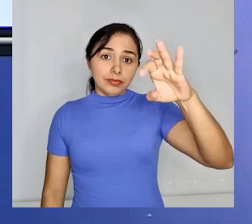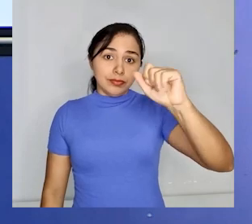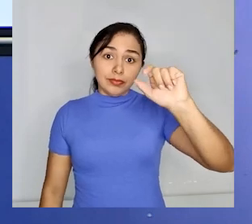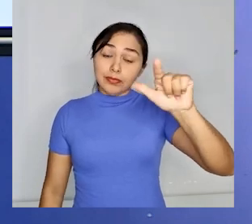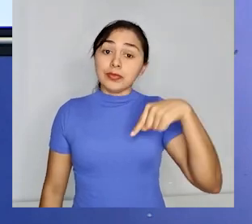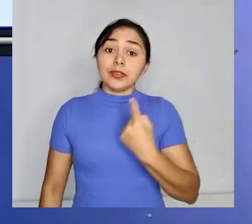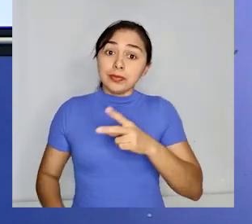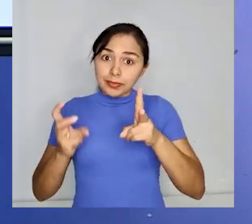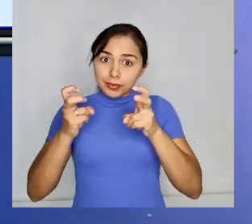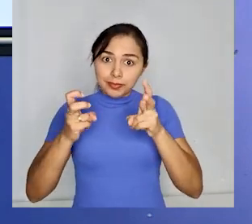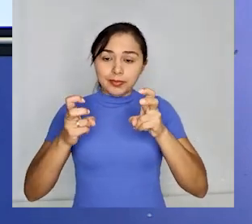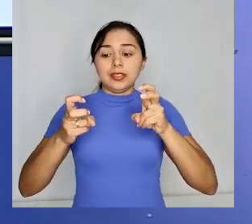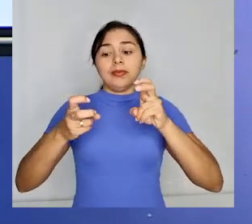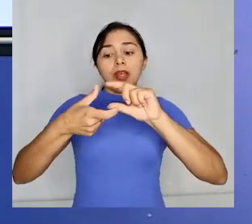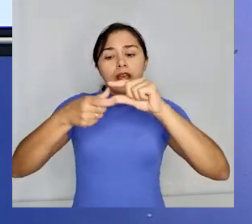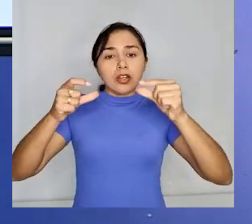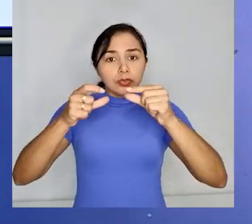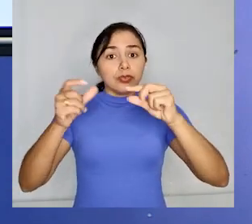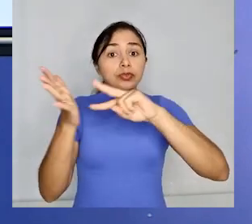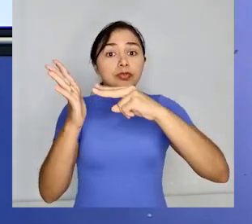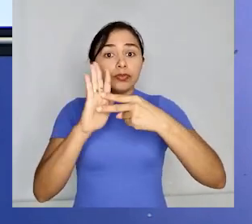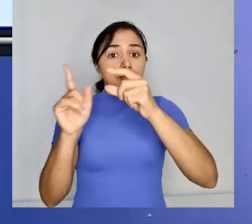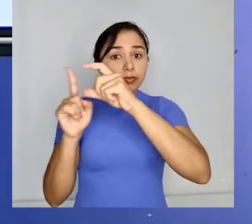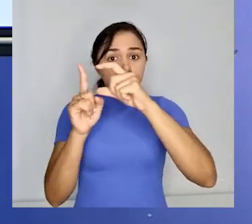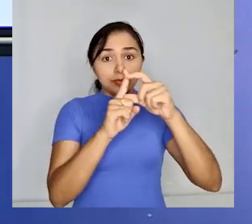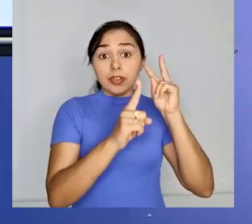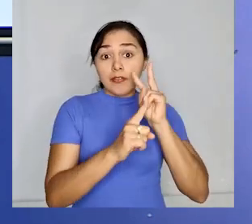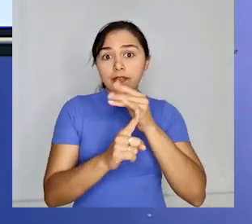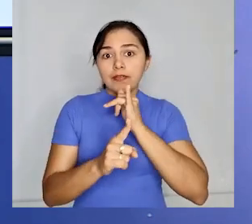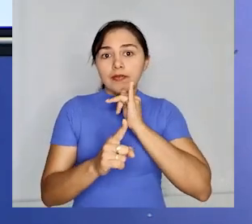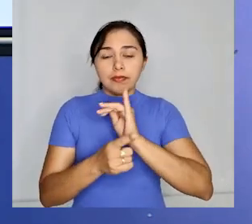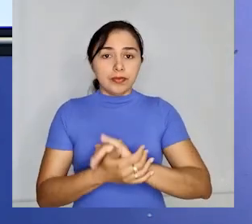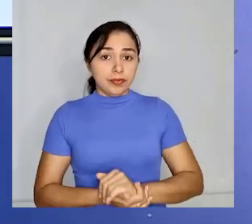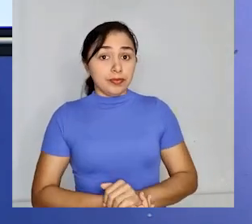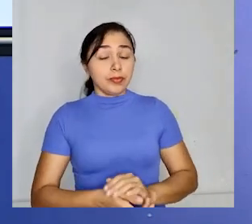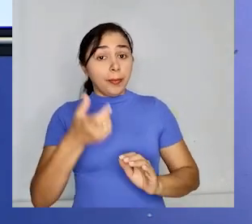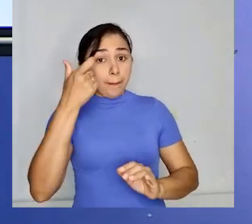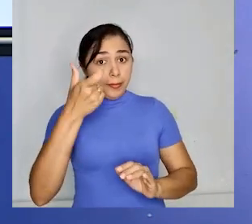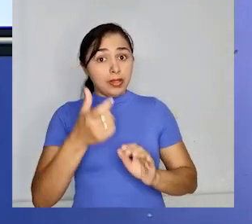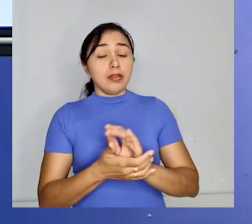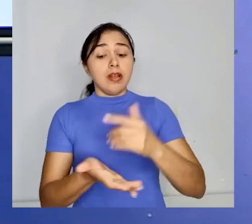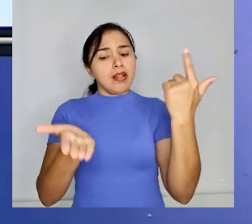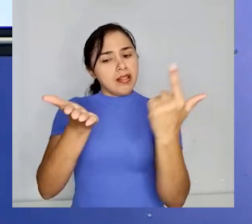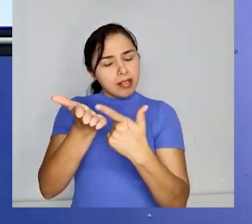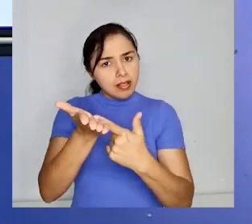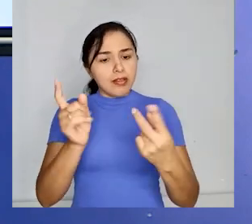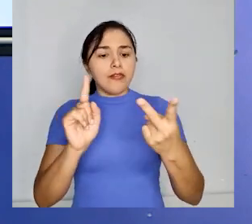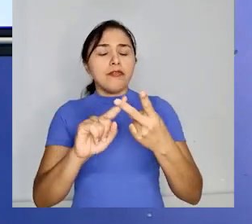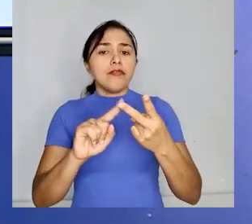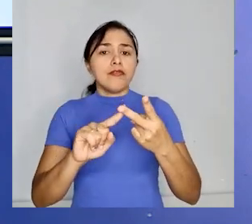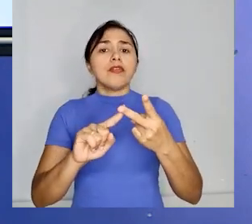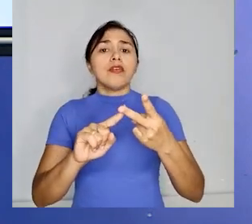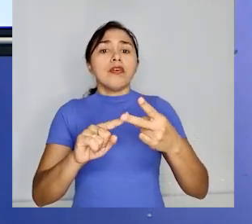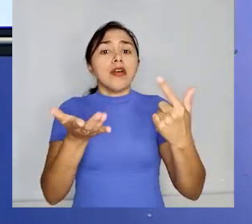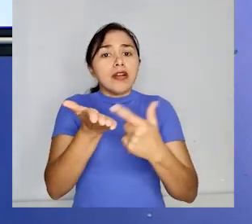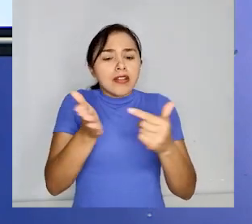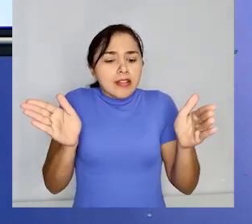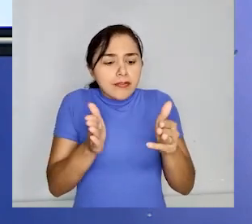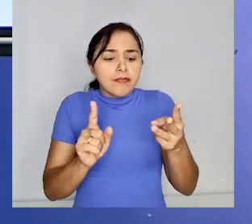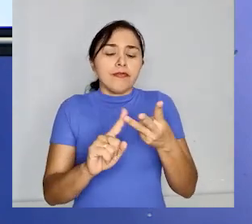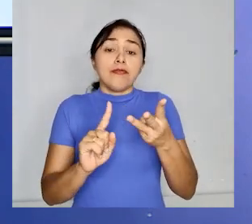e ao significado das palavras. Vejamos as seguintes palavras. Livro, livrinho, livreiro,